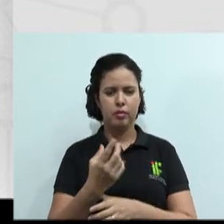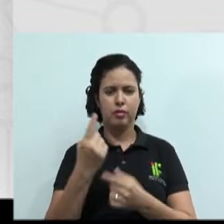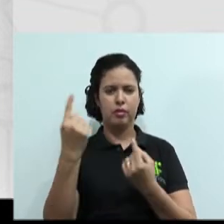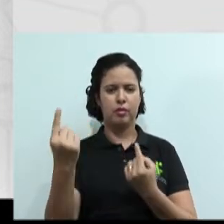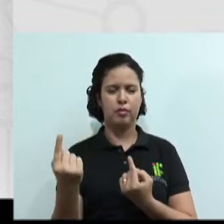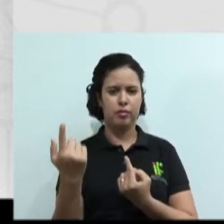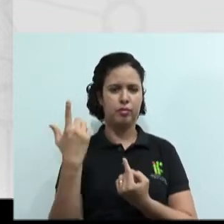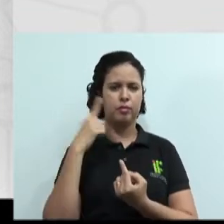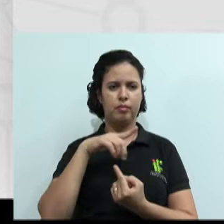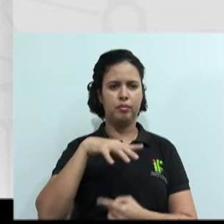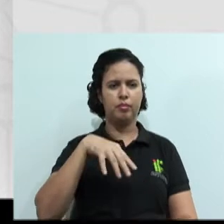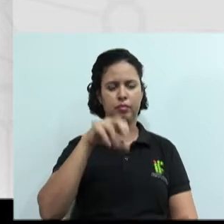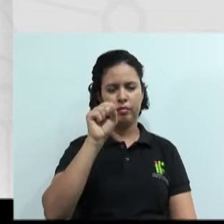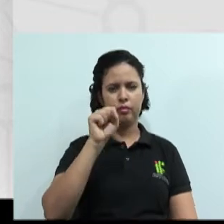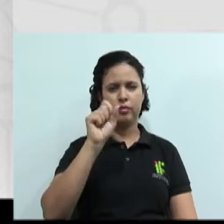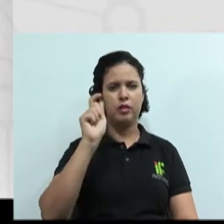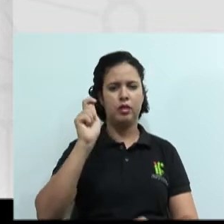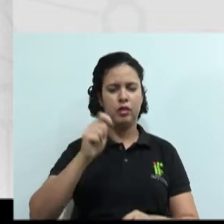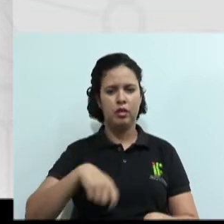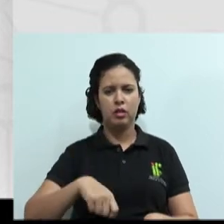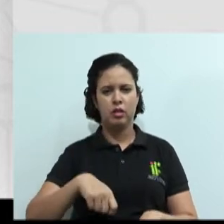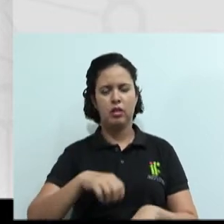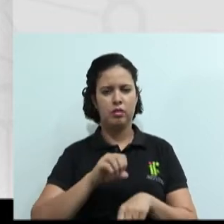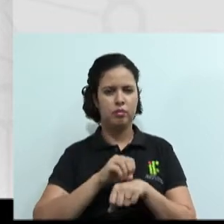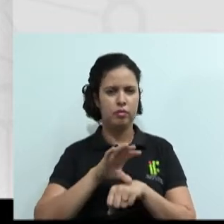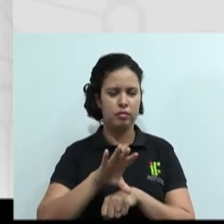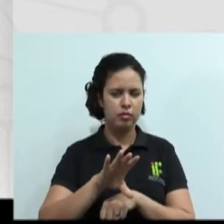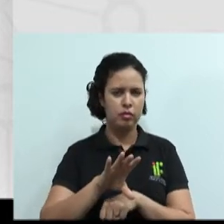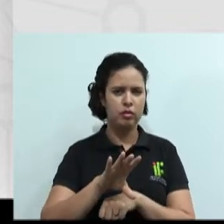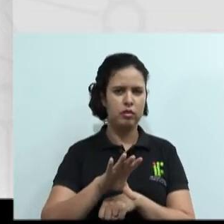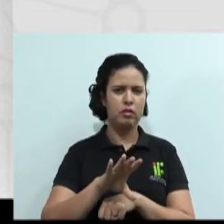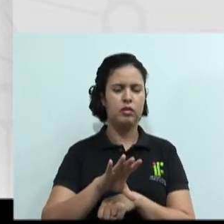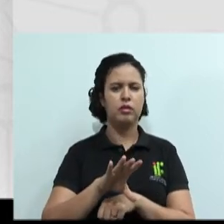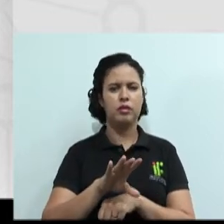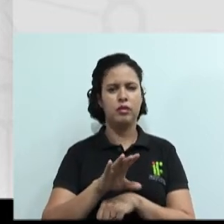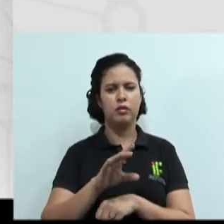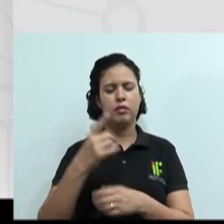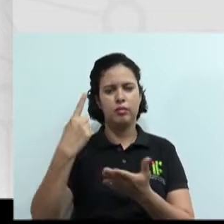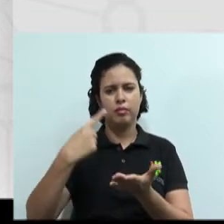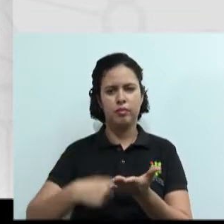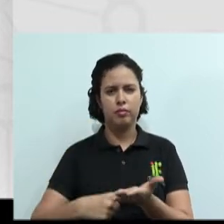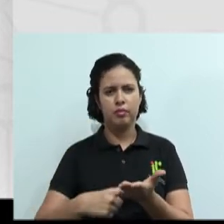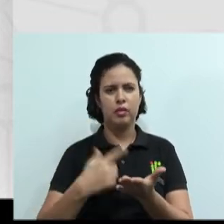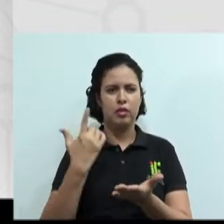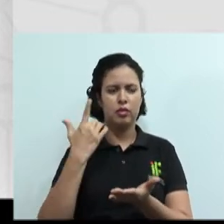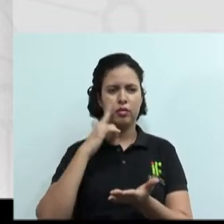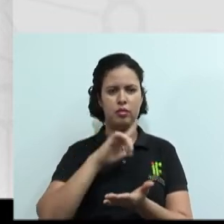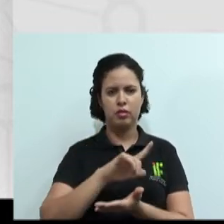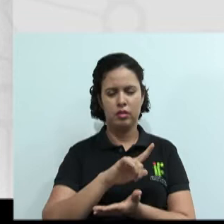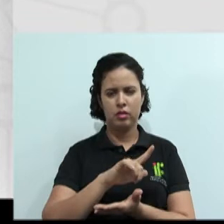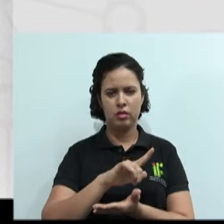ganhar, então os dois podem sugerir possibilidades para que o acordo possa ocorrer e a negociação possa ser